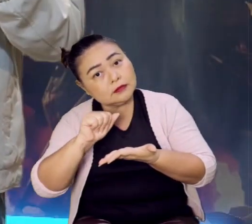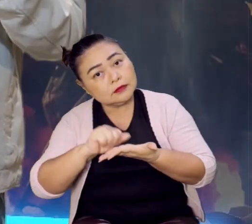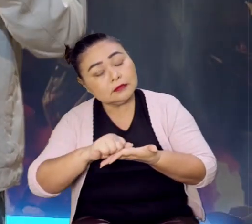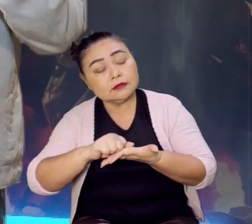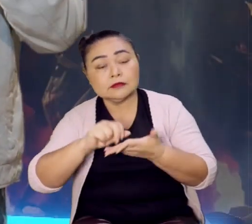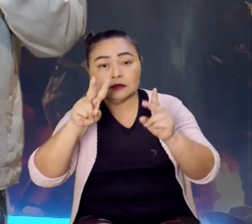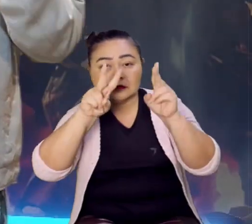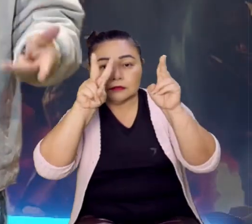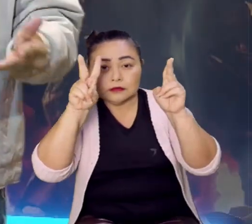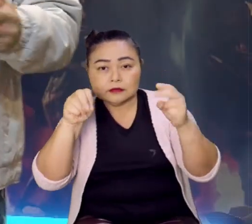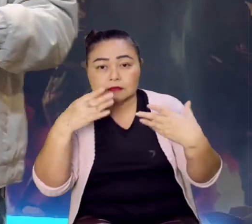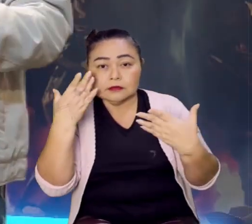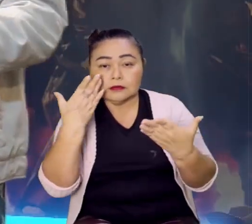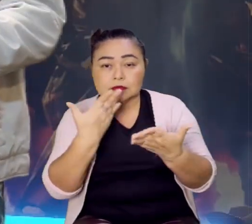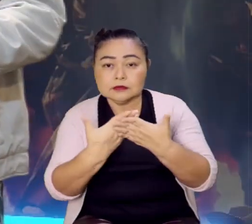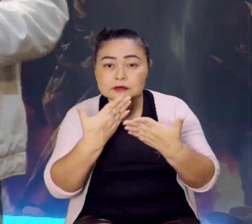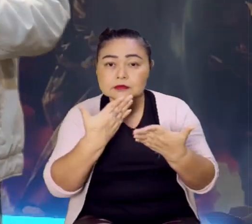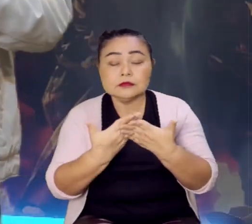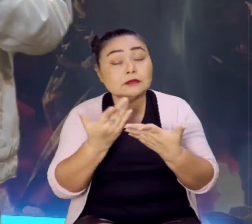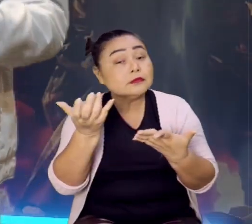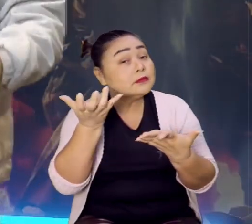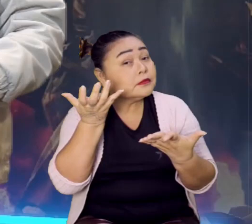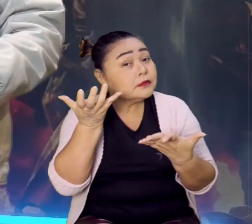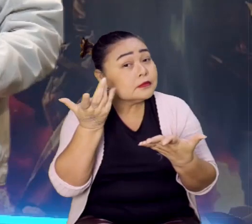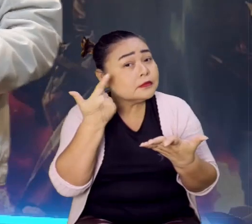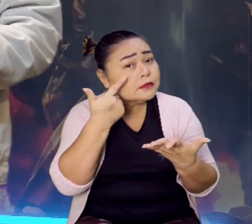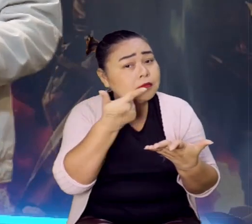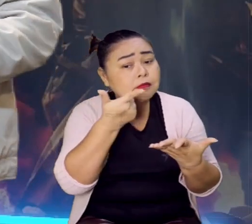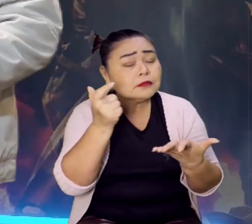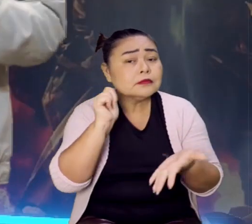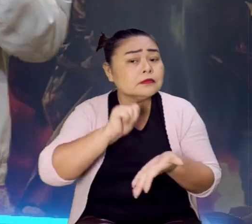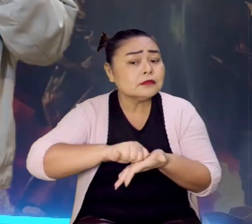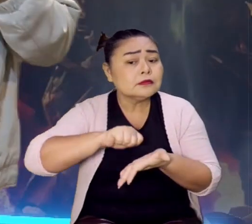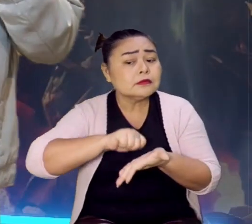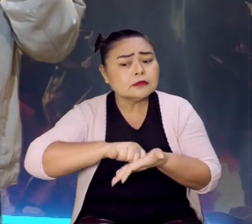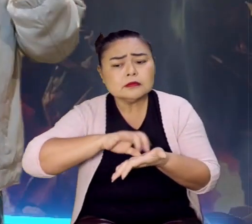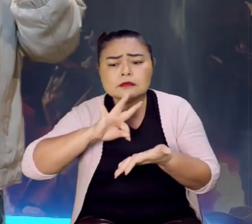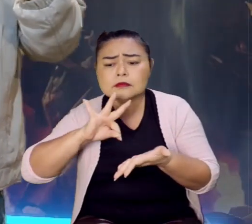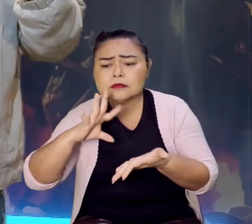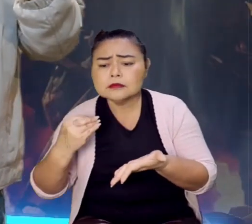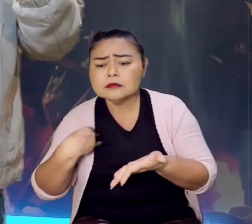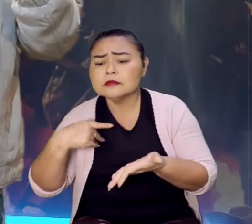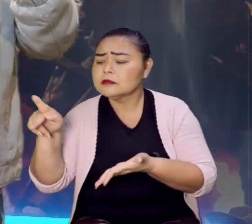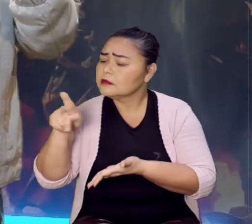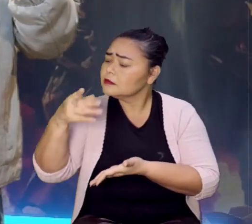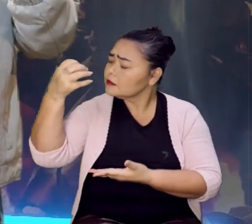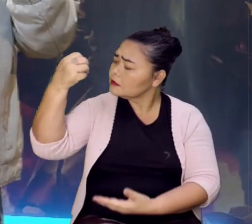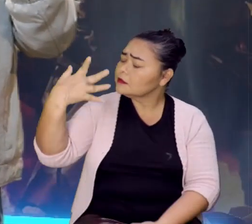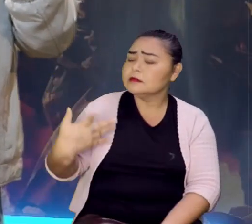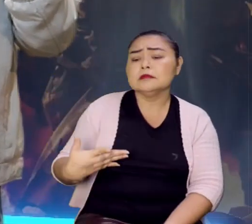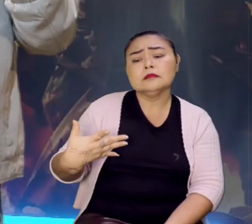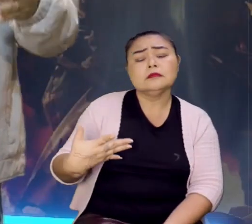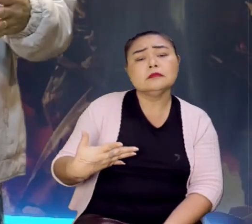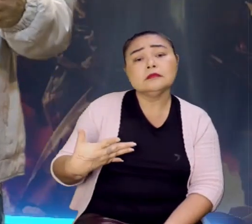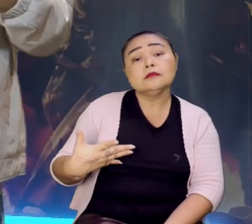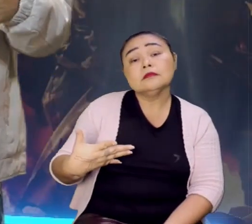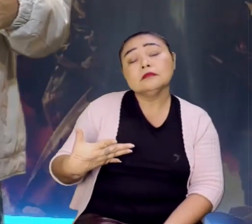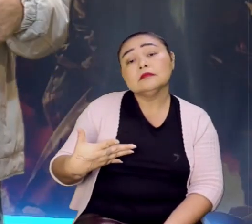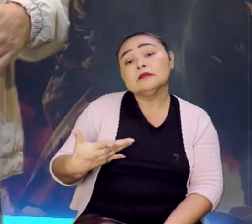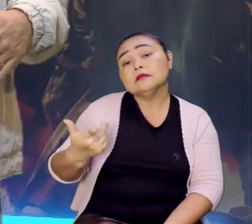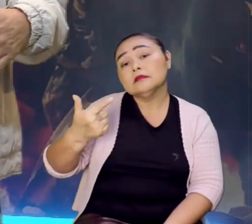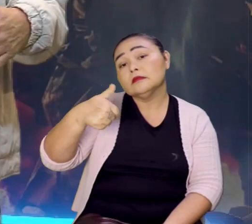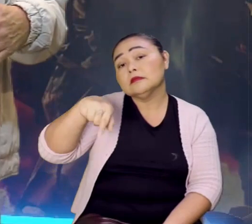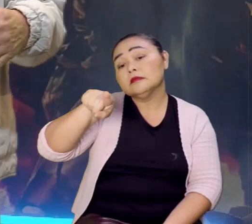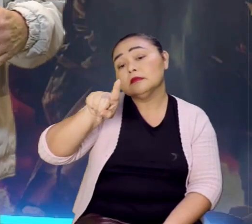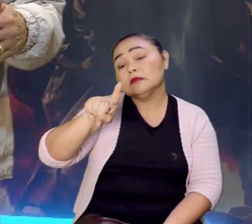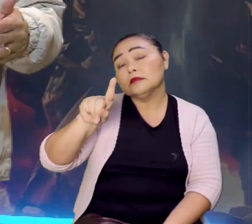da aula, procura fazer, procura anotar tudo aquilo que o professor estiver falando. Você cria